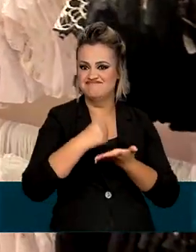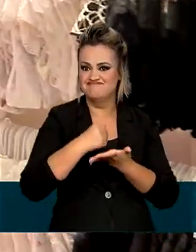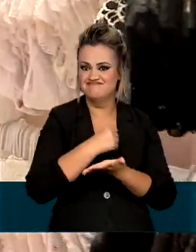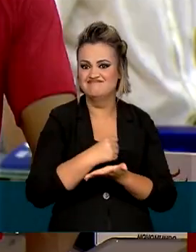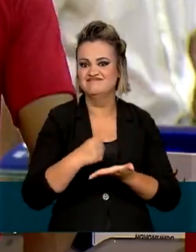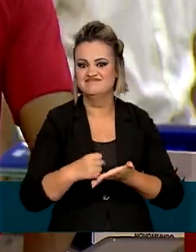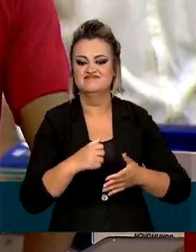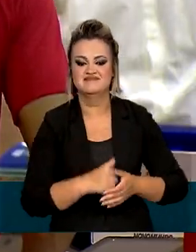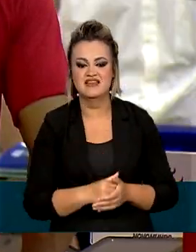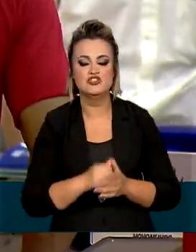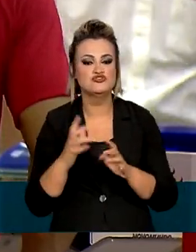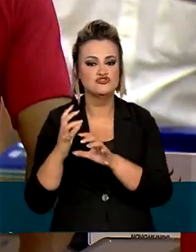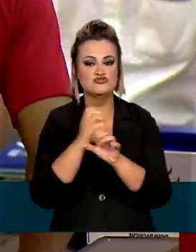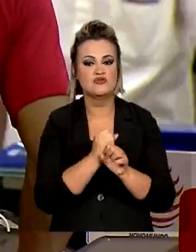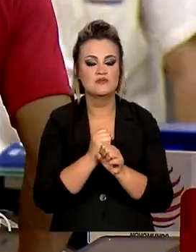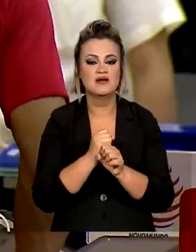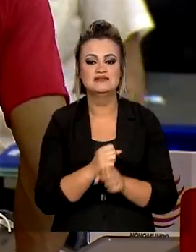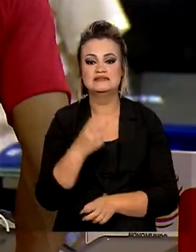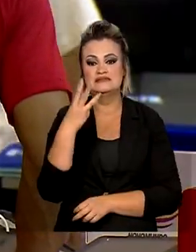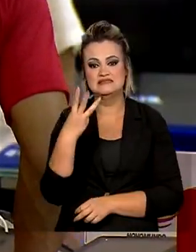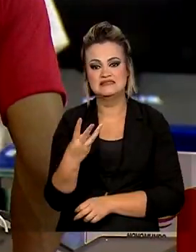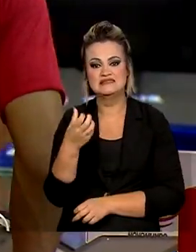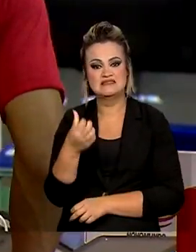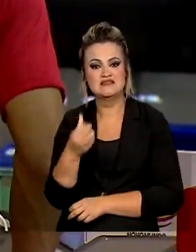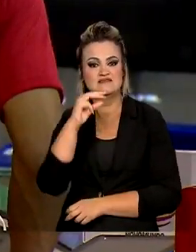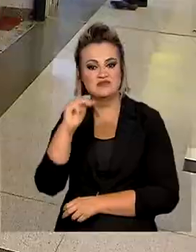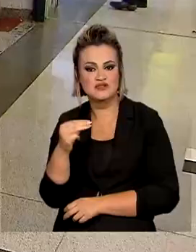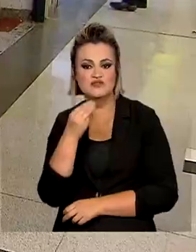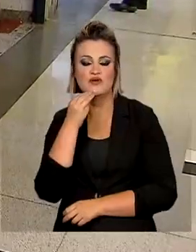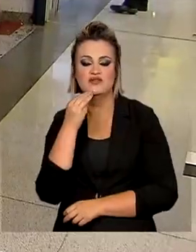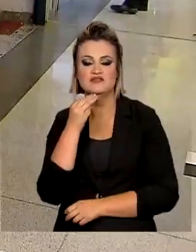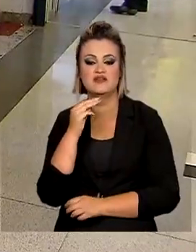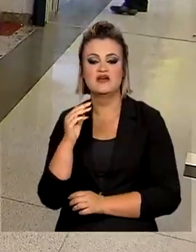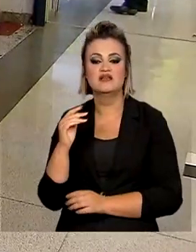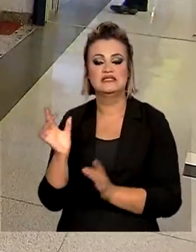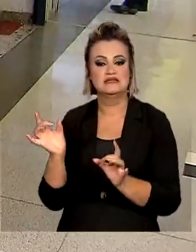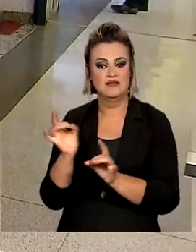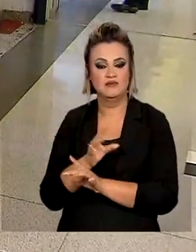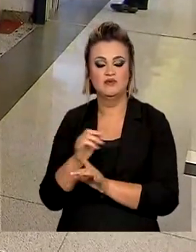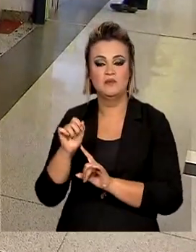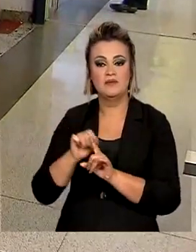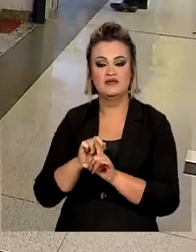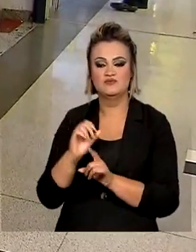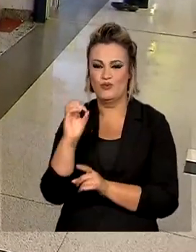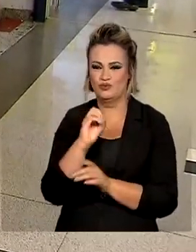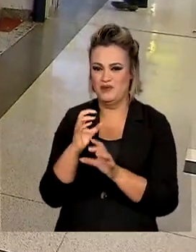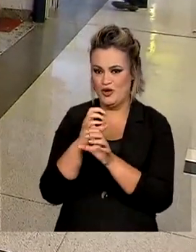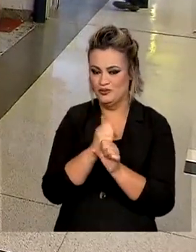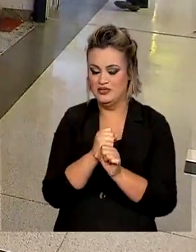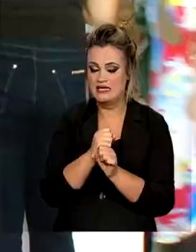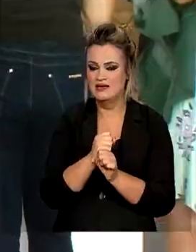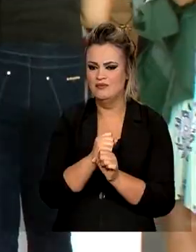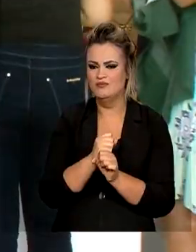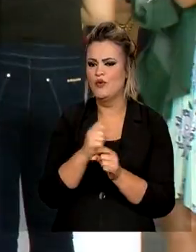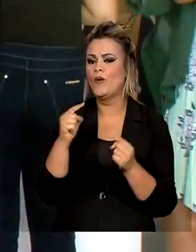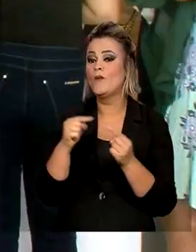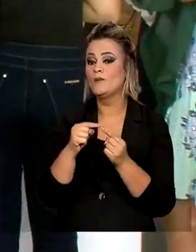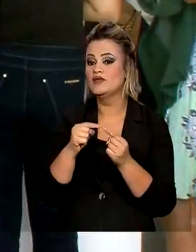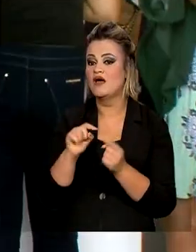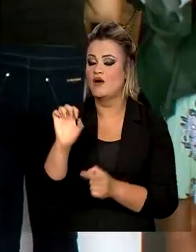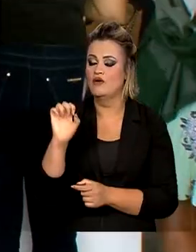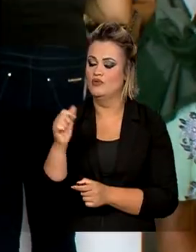assinada. Esse total chegou a 36 milhões no trimestre encerrado em outubro, um aumento de 2